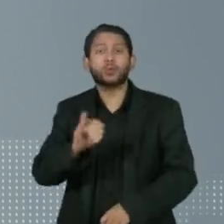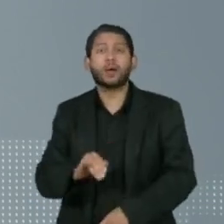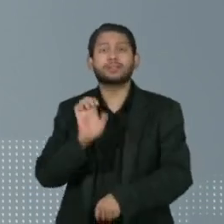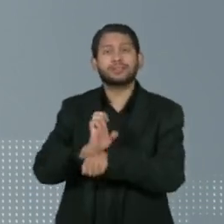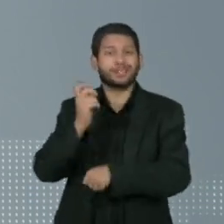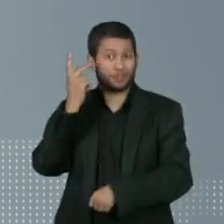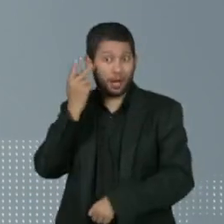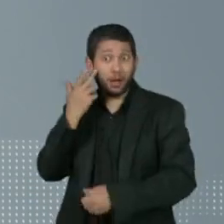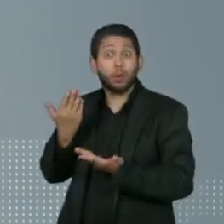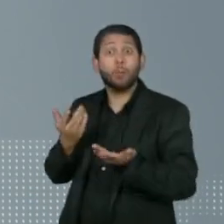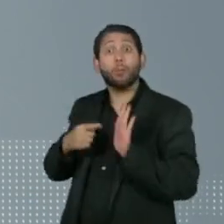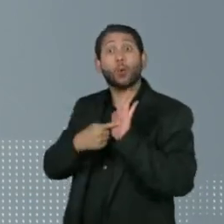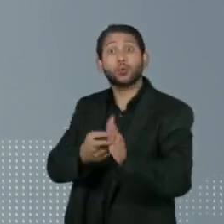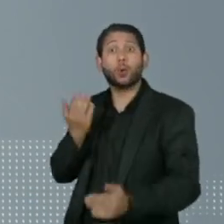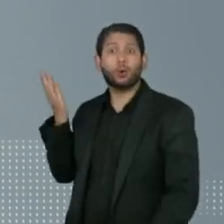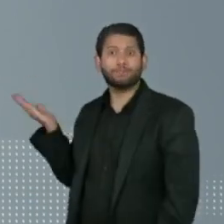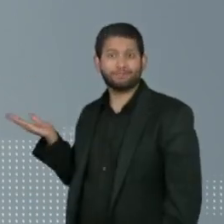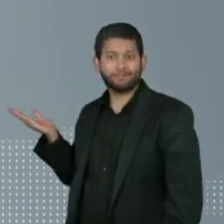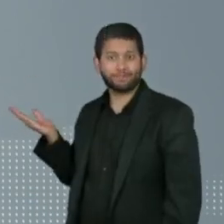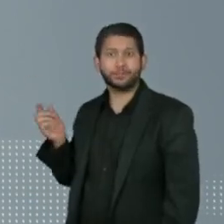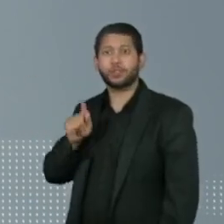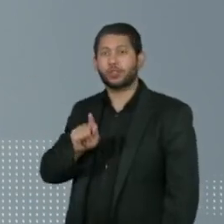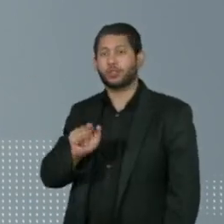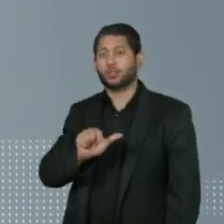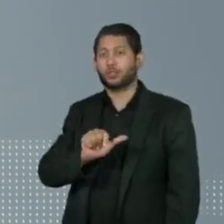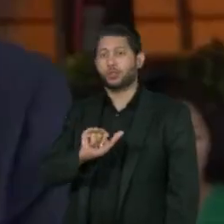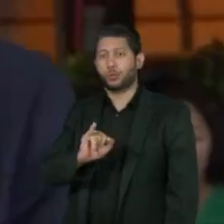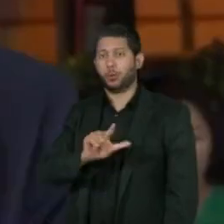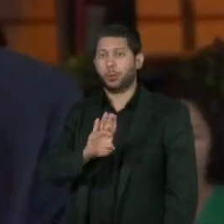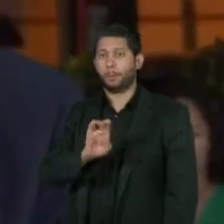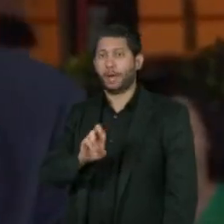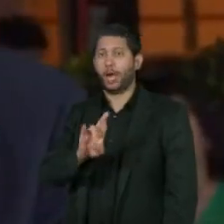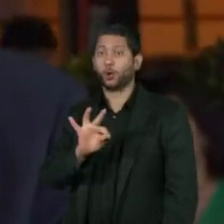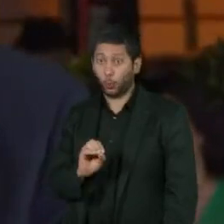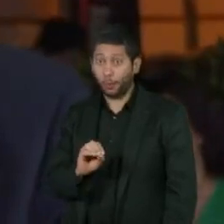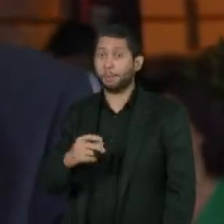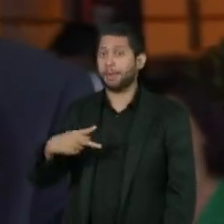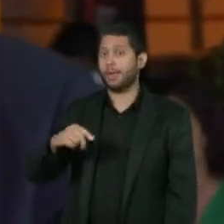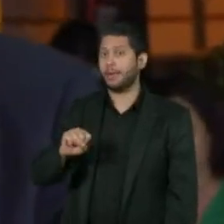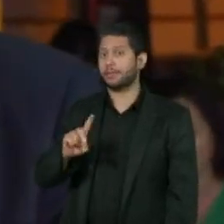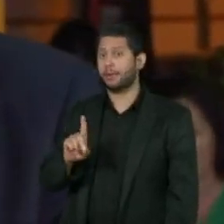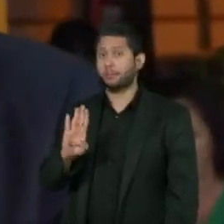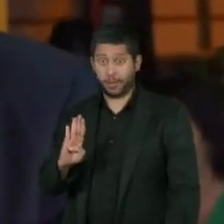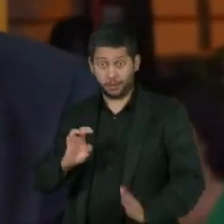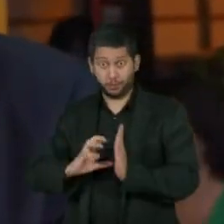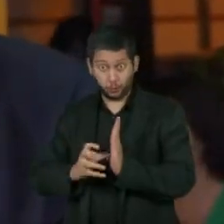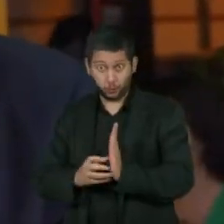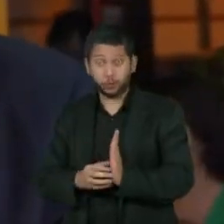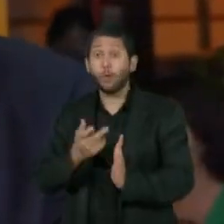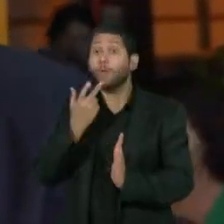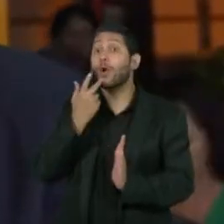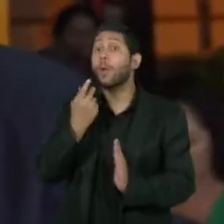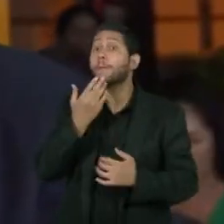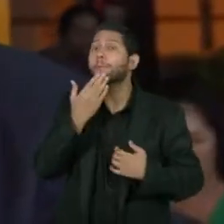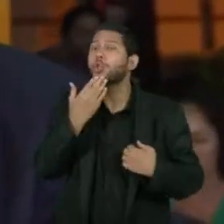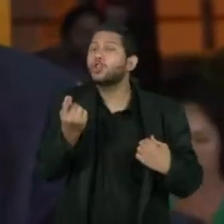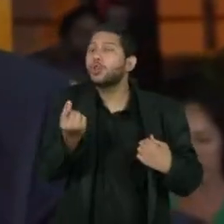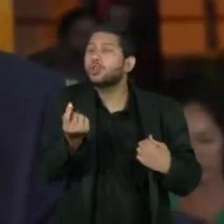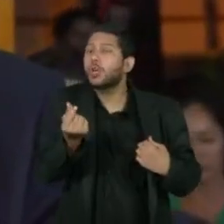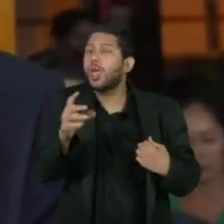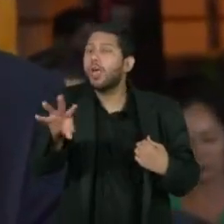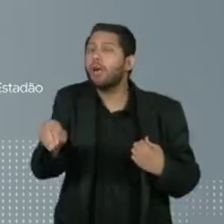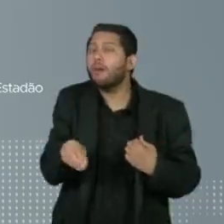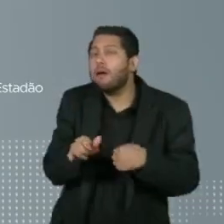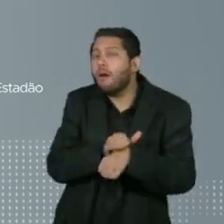da cidade de Luiz Domingues, no Maranhão, Gilberto Braga, do PSDB, que disse que o pastor Arilton Moura pediu propina para liberar